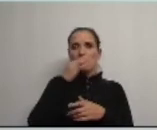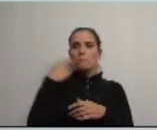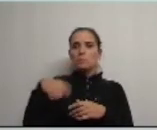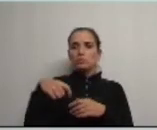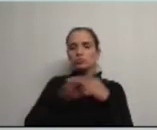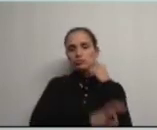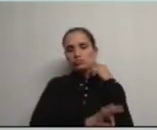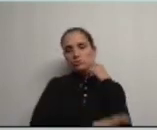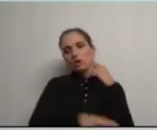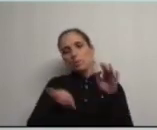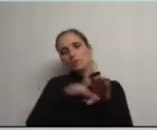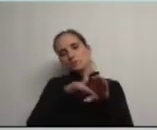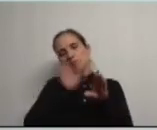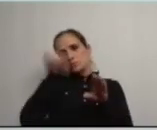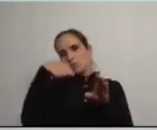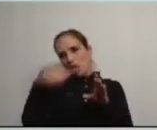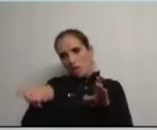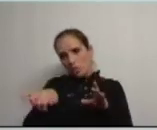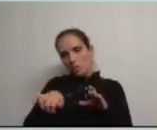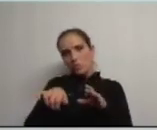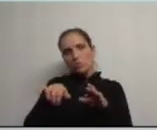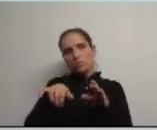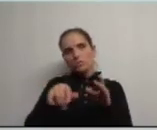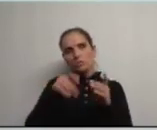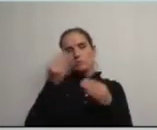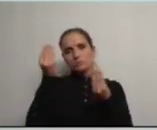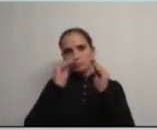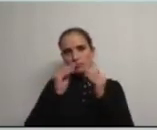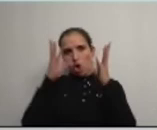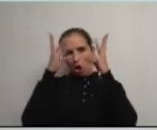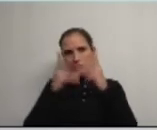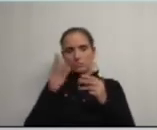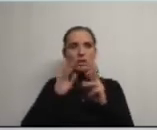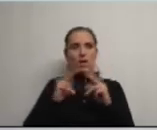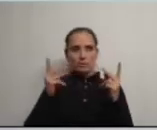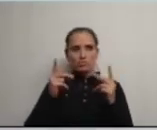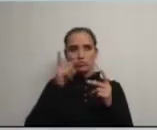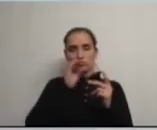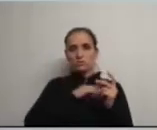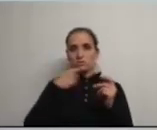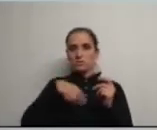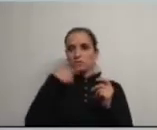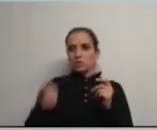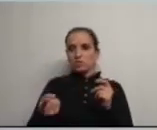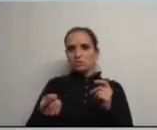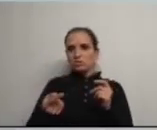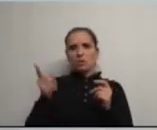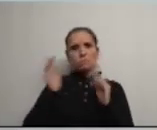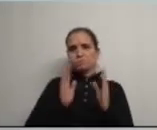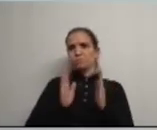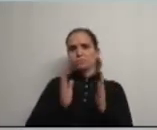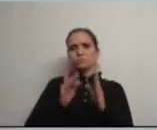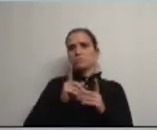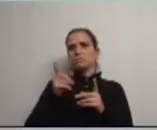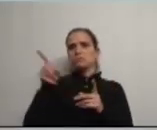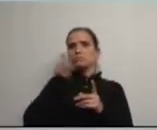participarem ou não na elaboração do orçamento da Câmara diz o Sr. Presidente eles não precisam de ser